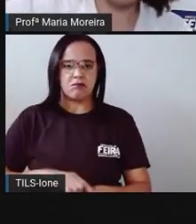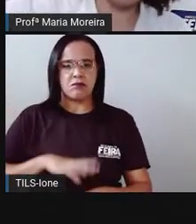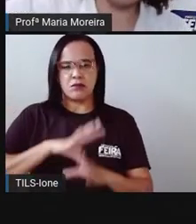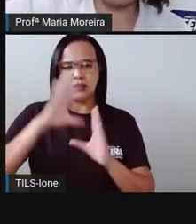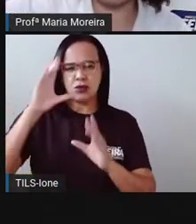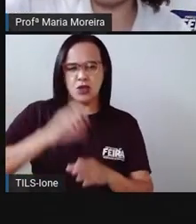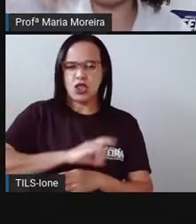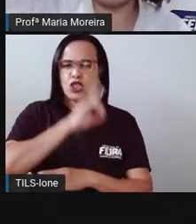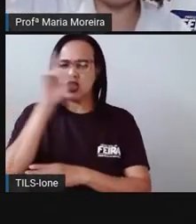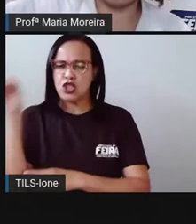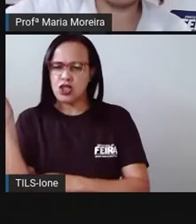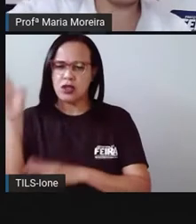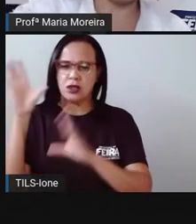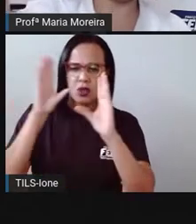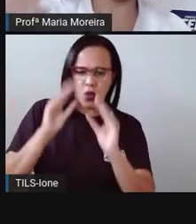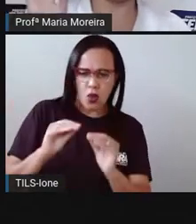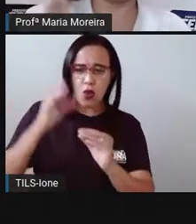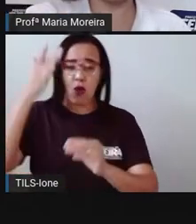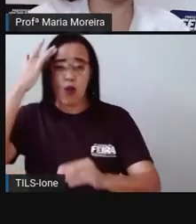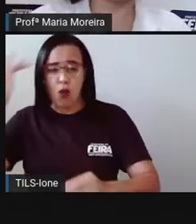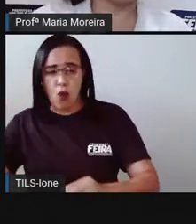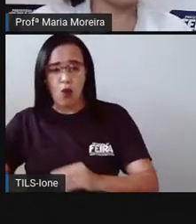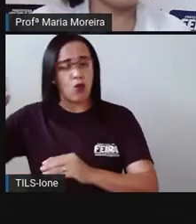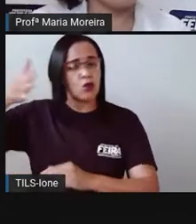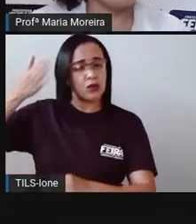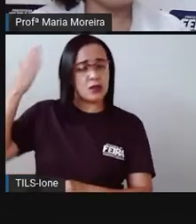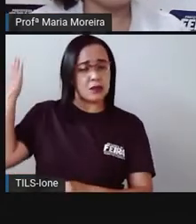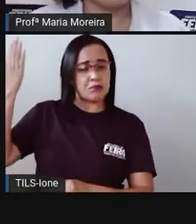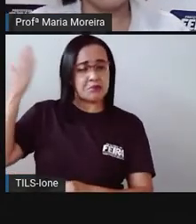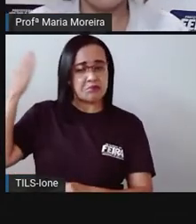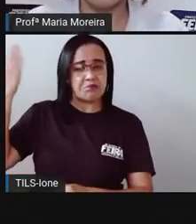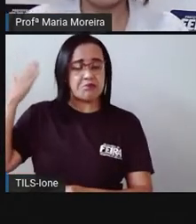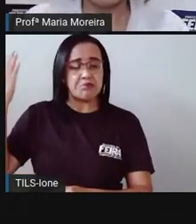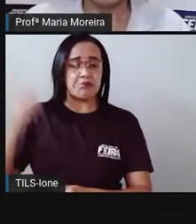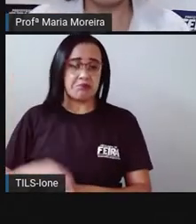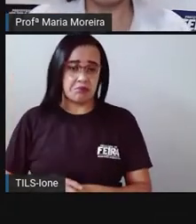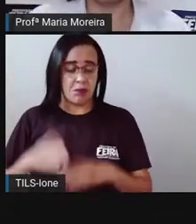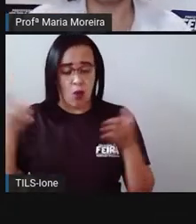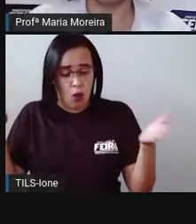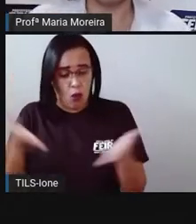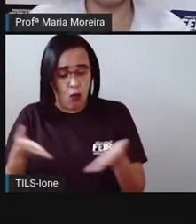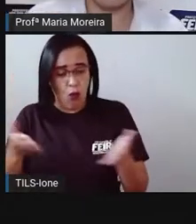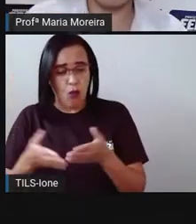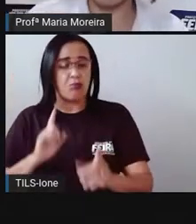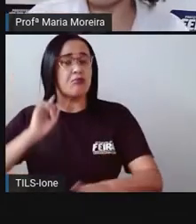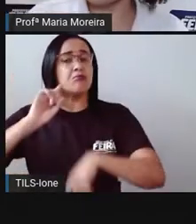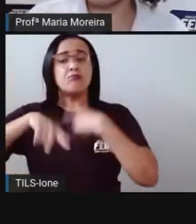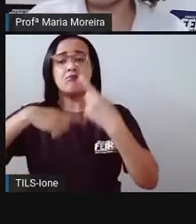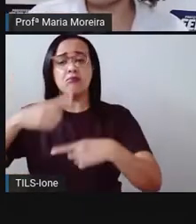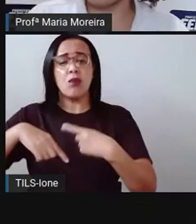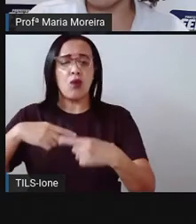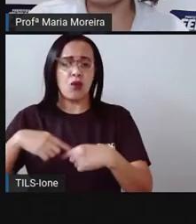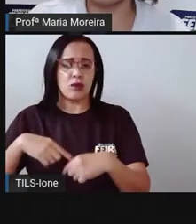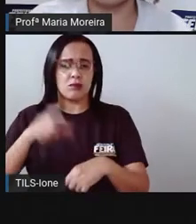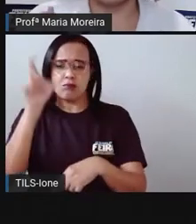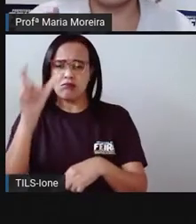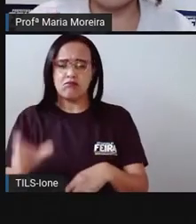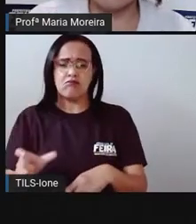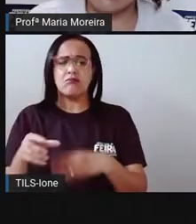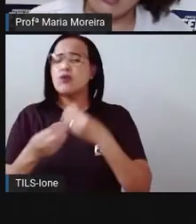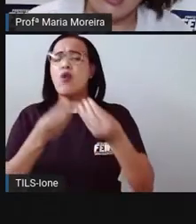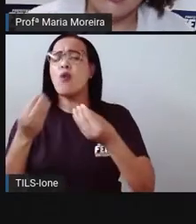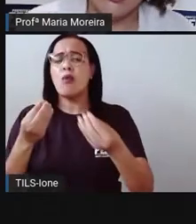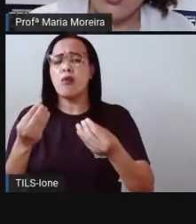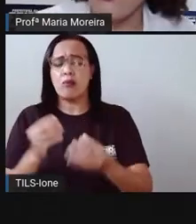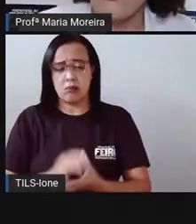hoje, amanhã, depois, como é que você conseguiria aí definir o tempo? Se eu virasse para você e perguntasse,